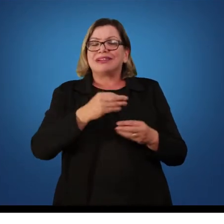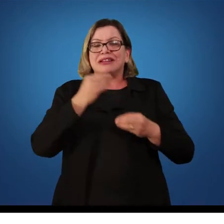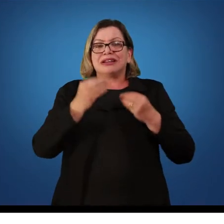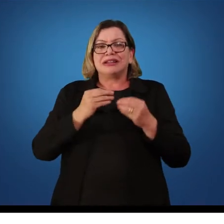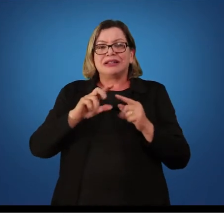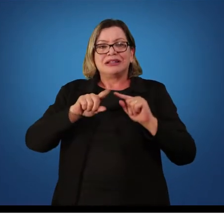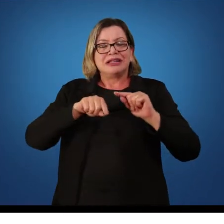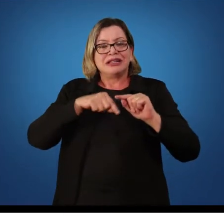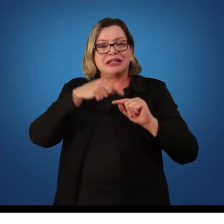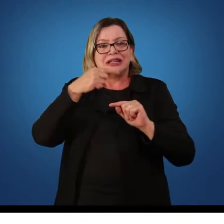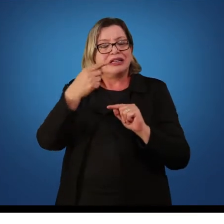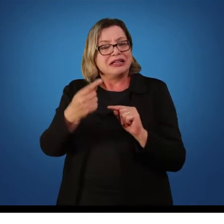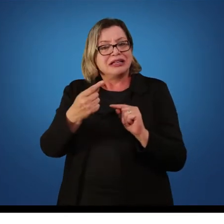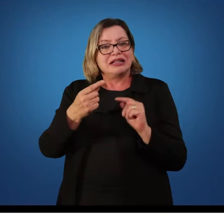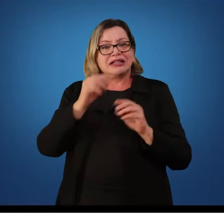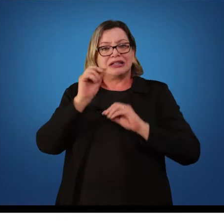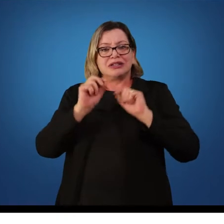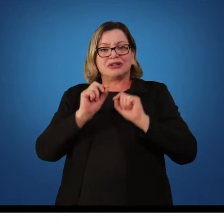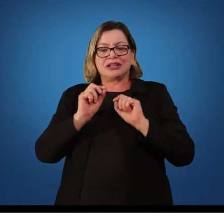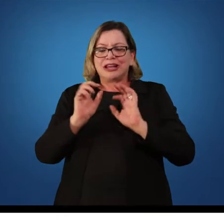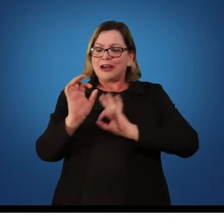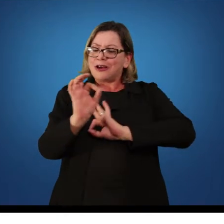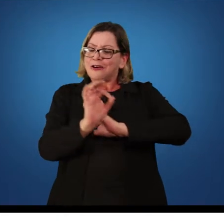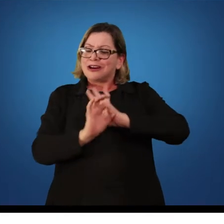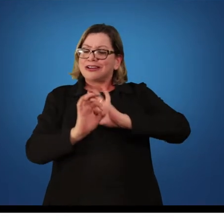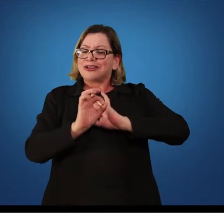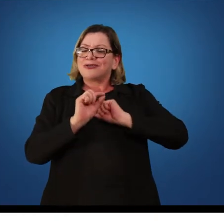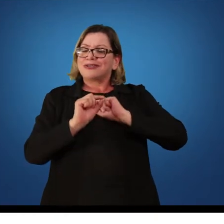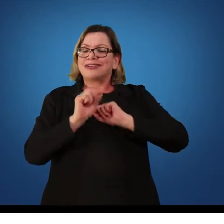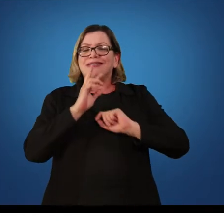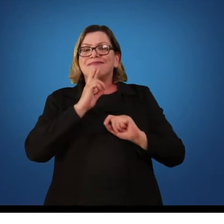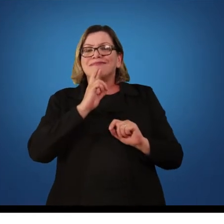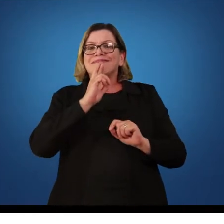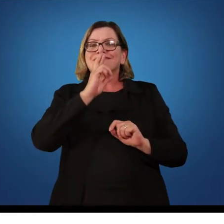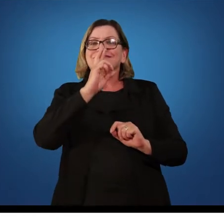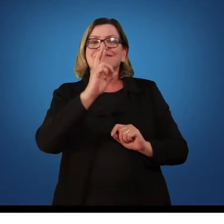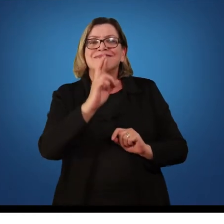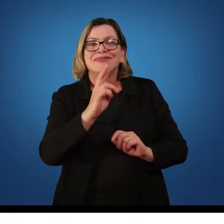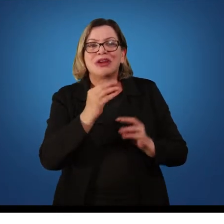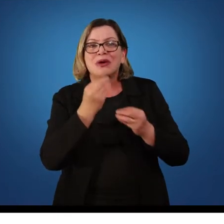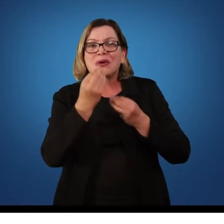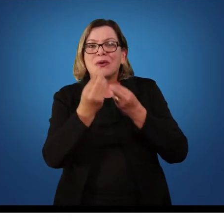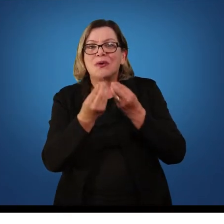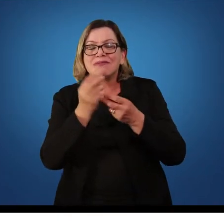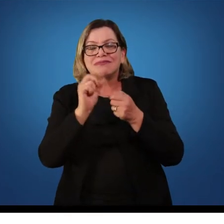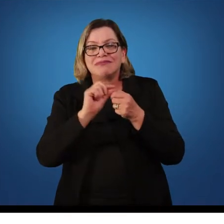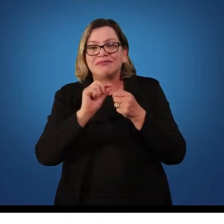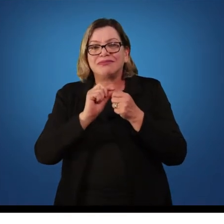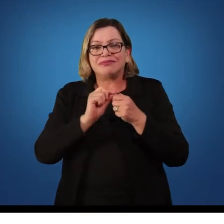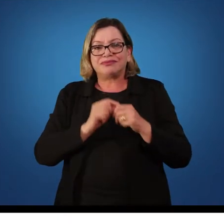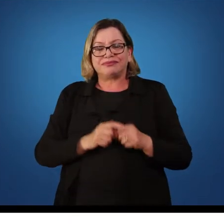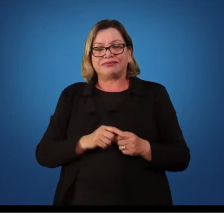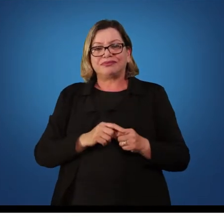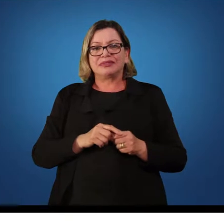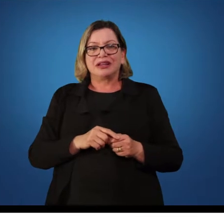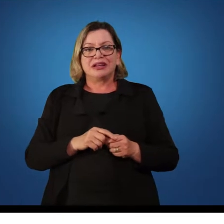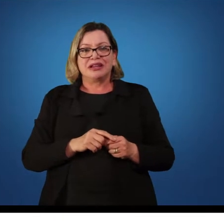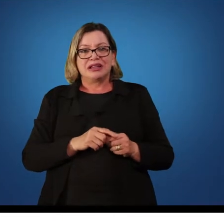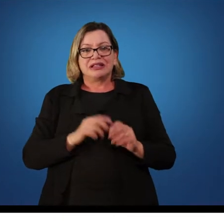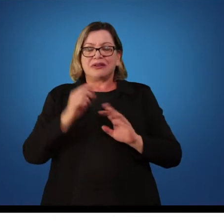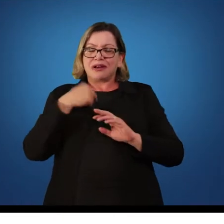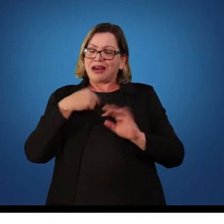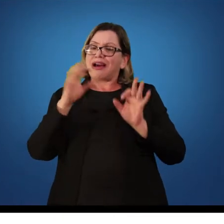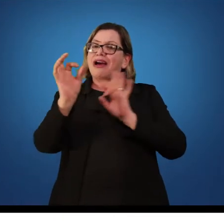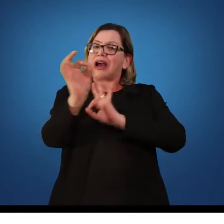próximo estágio é a programação da resposta. A programação da resposta nada mais é do que uma